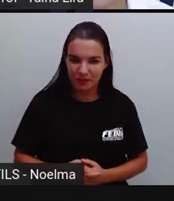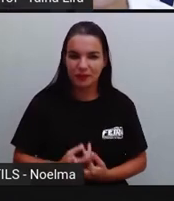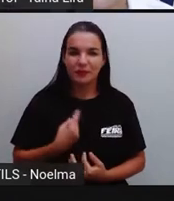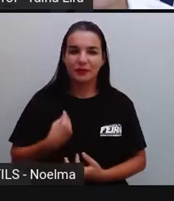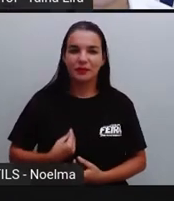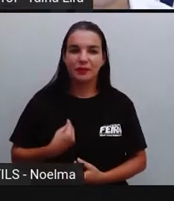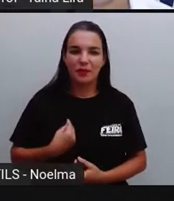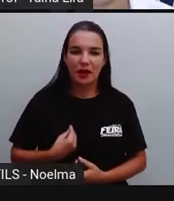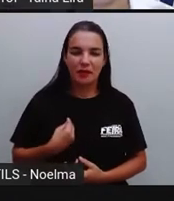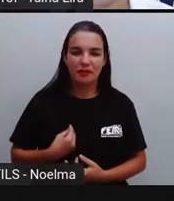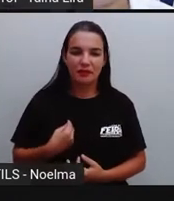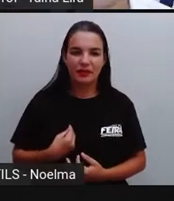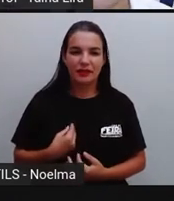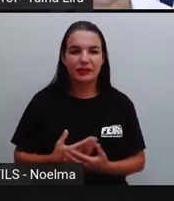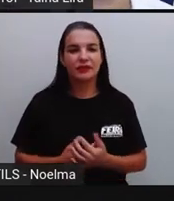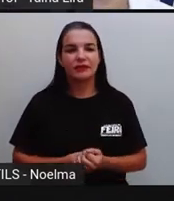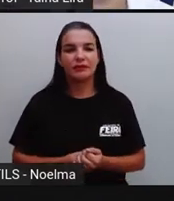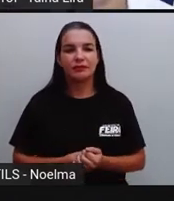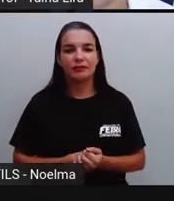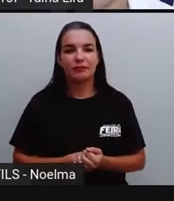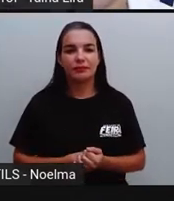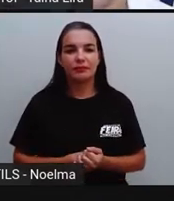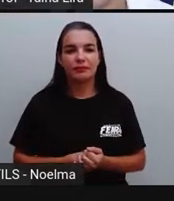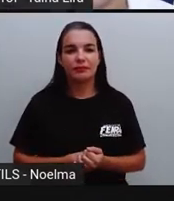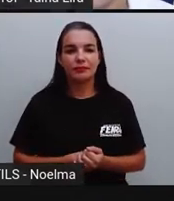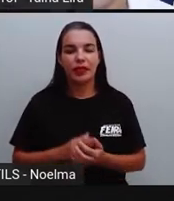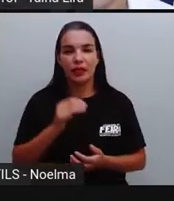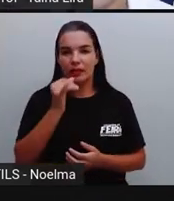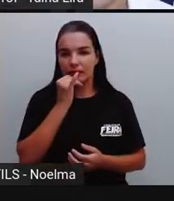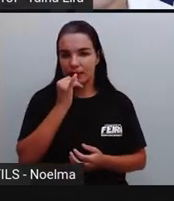precisar para viver. Então, por exemplo,